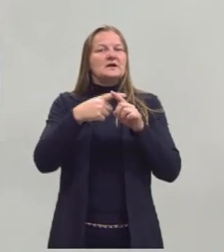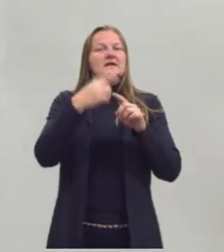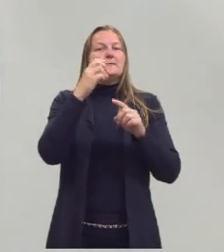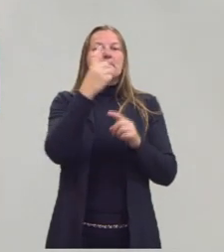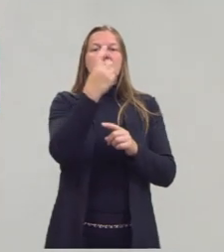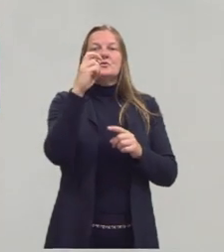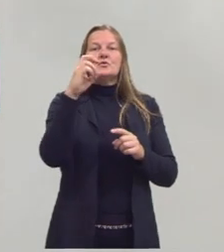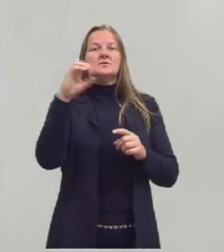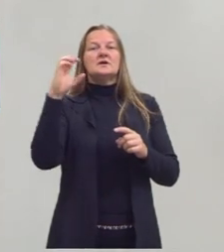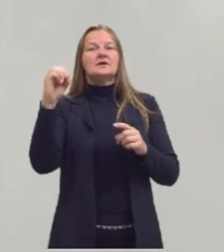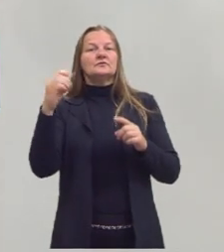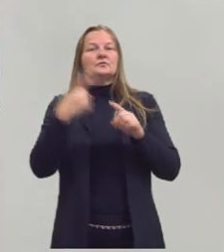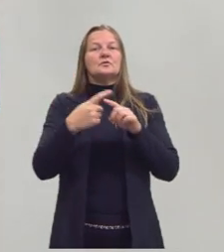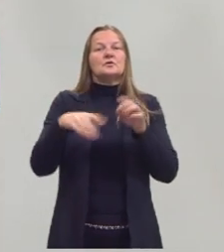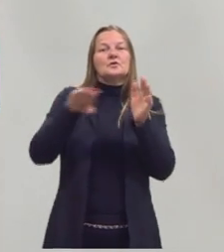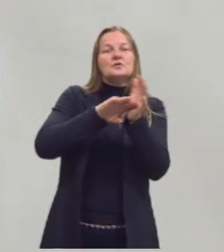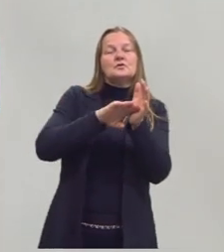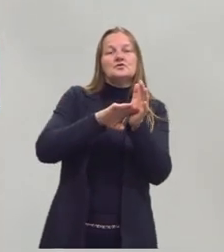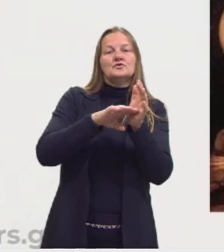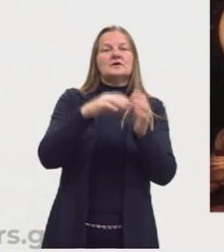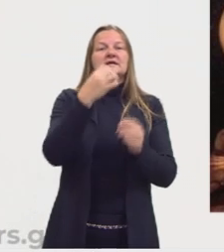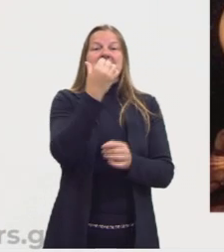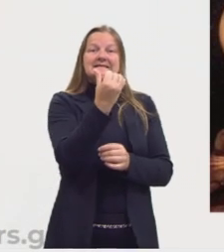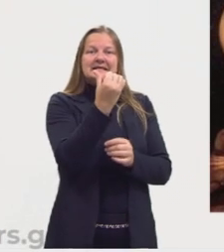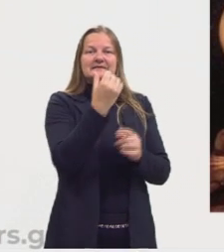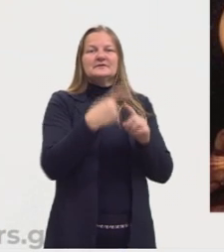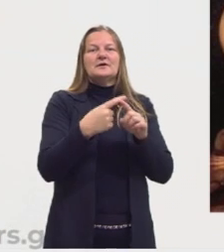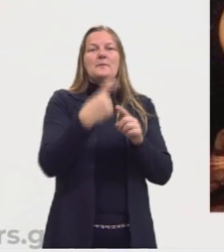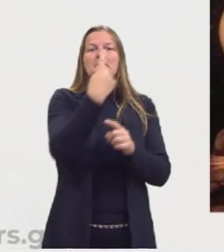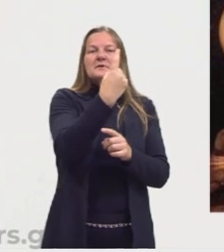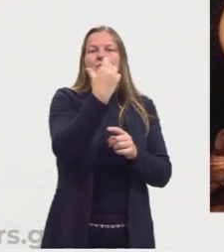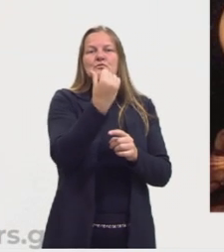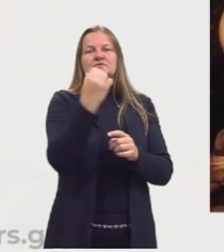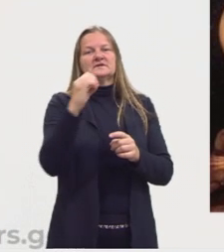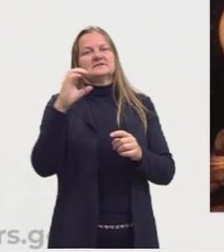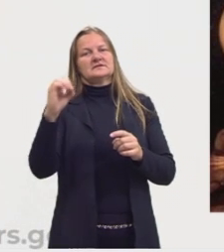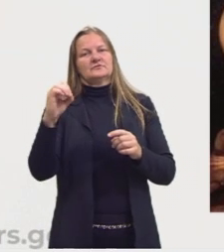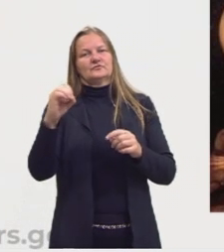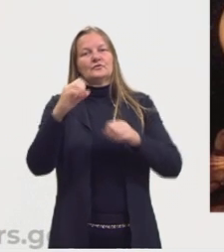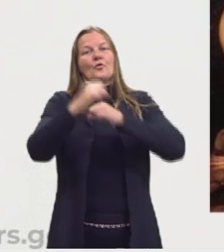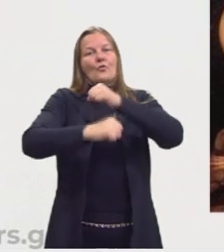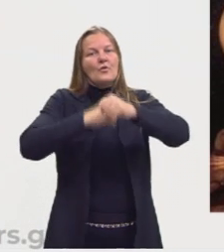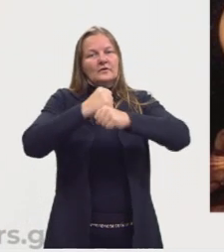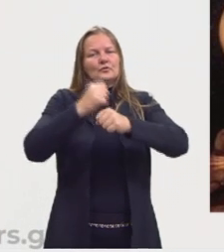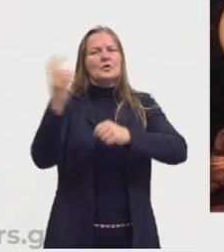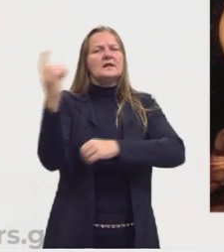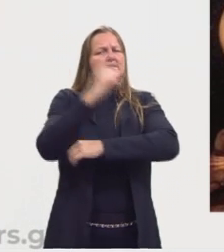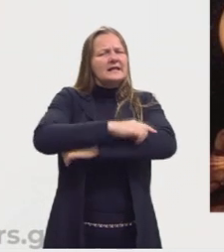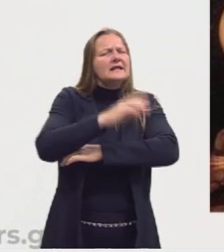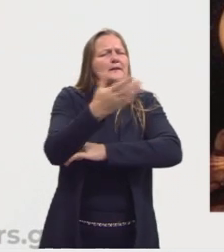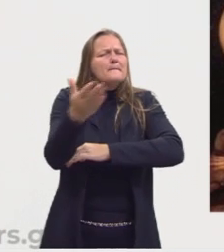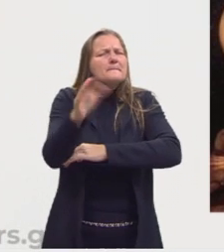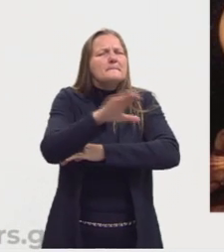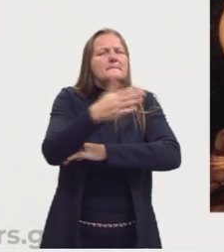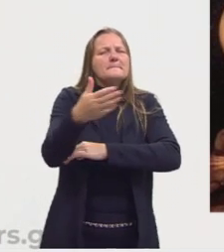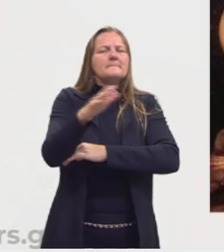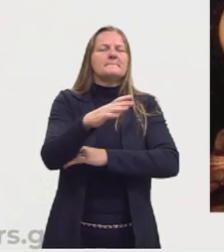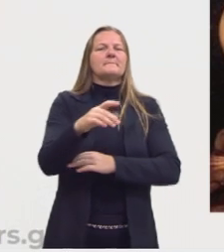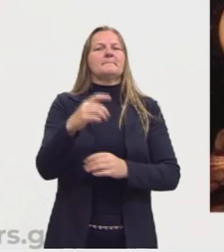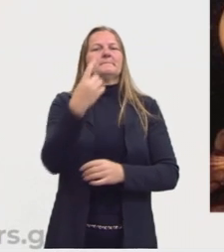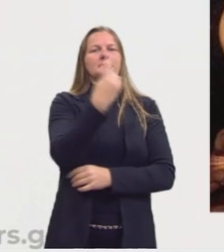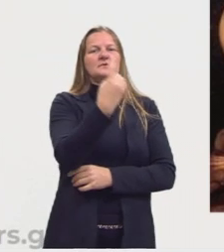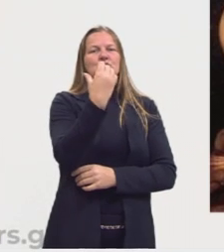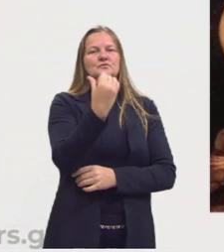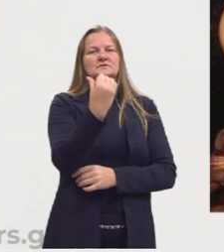O barroco é seiscentismo por causa de 1600? Então a data mais ou menos aproximada é